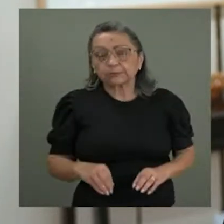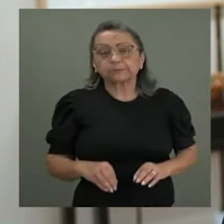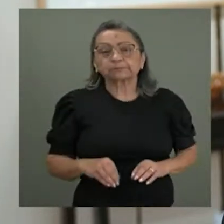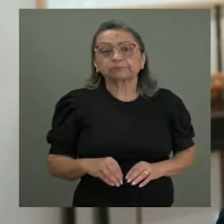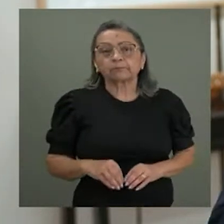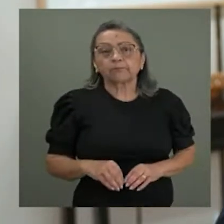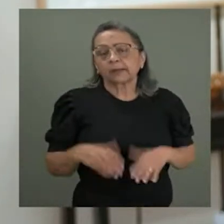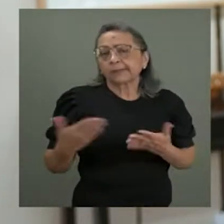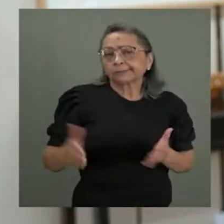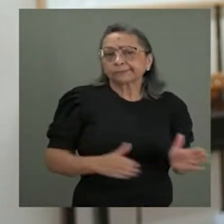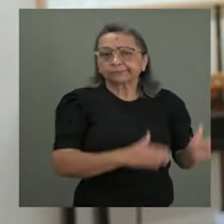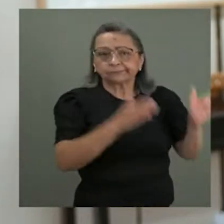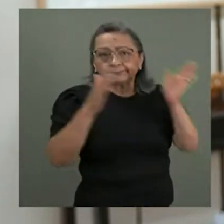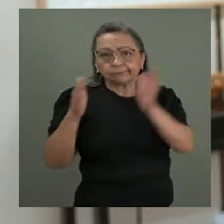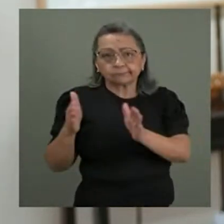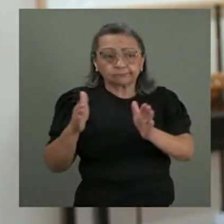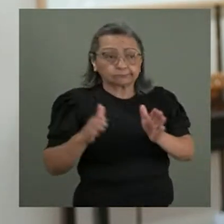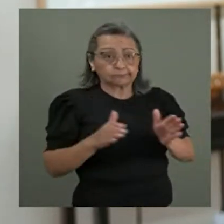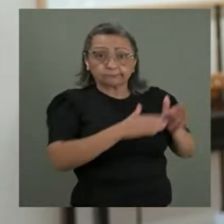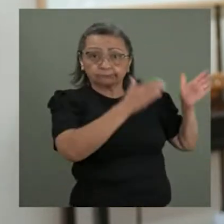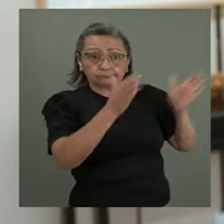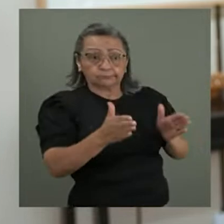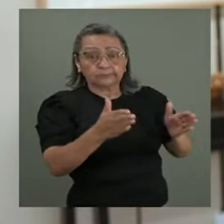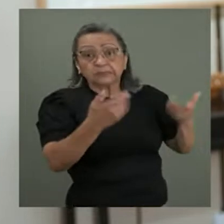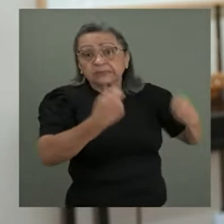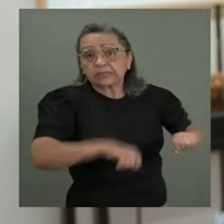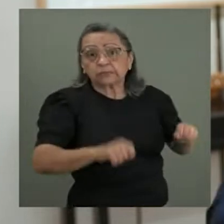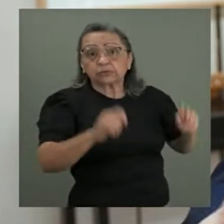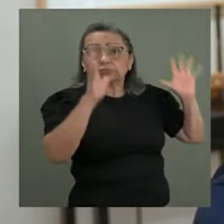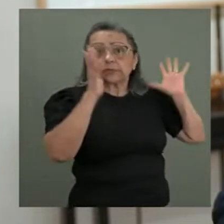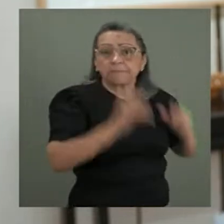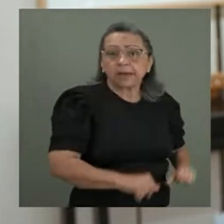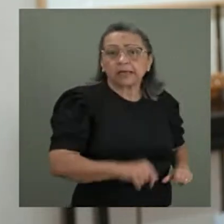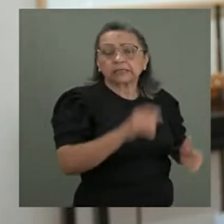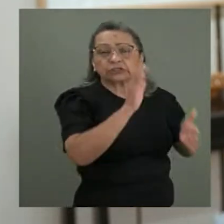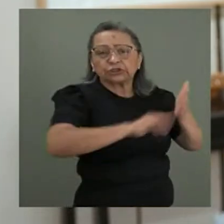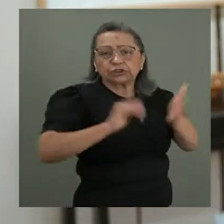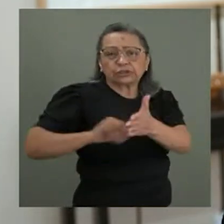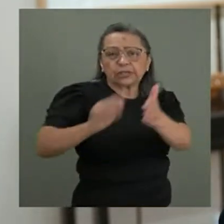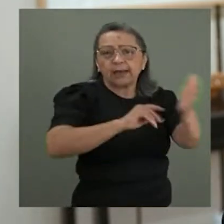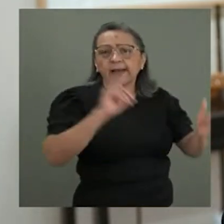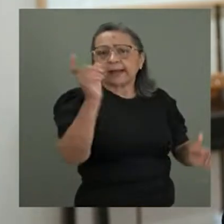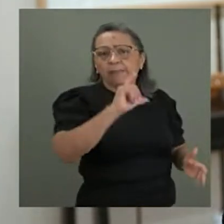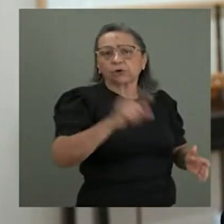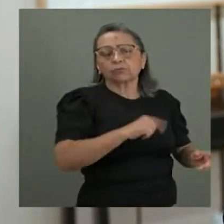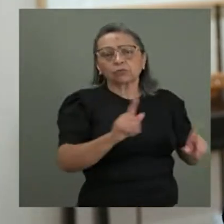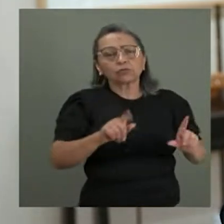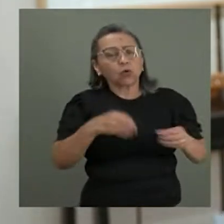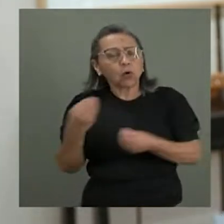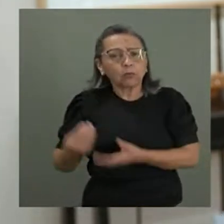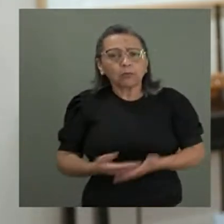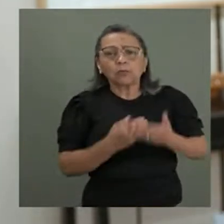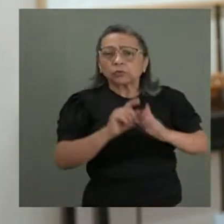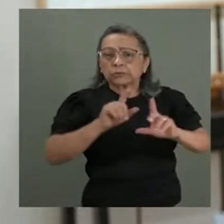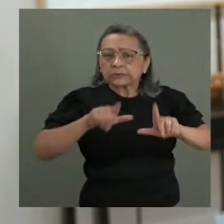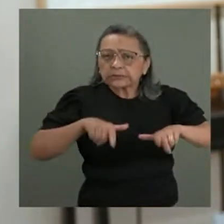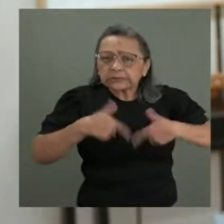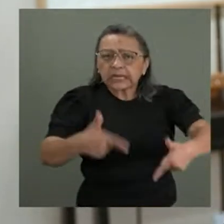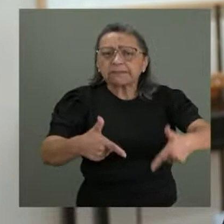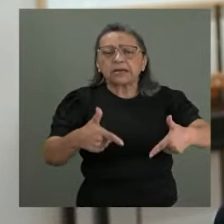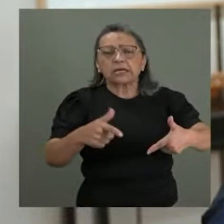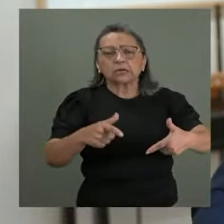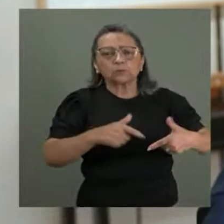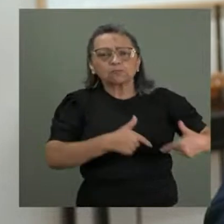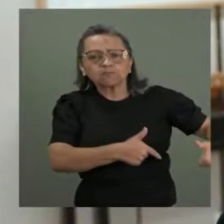De um lado, precisamos descarbonizar, por meio de uma arrojada agenda de desenvolvimento sustentável,